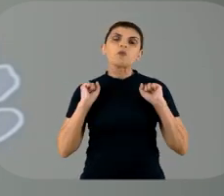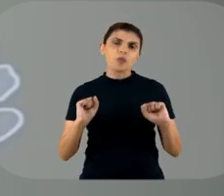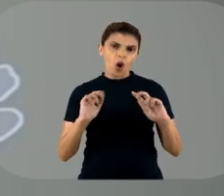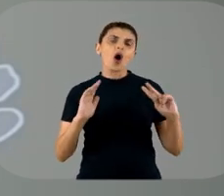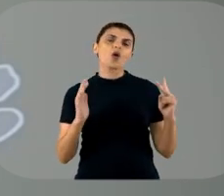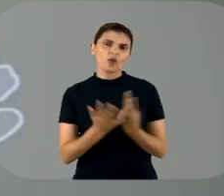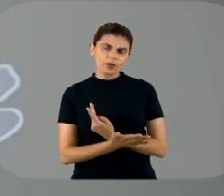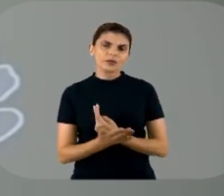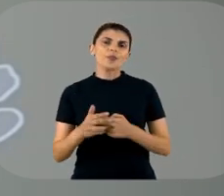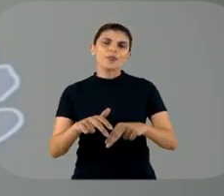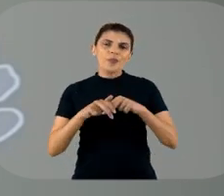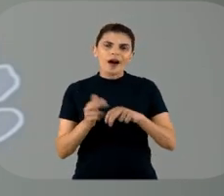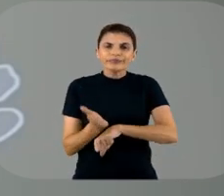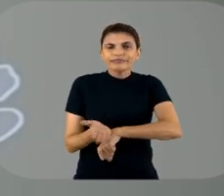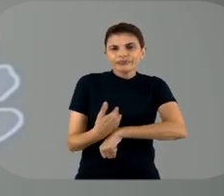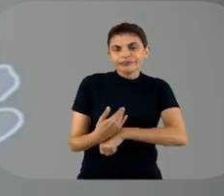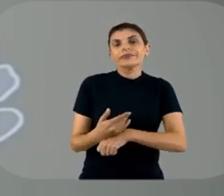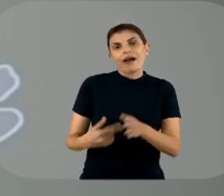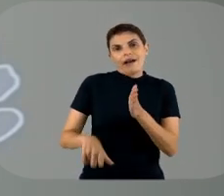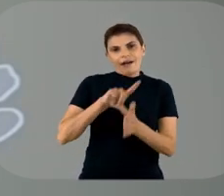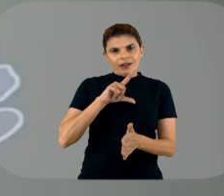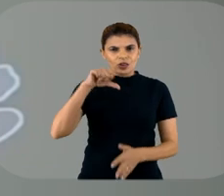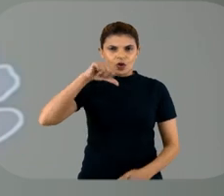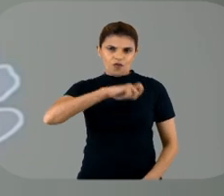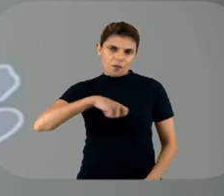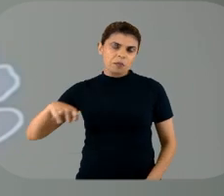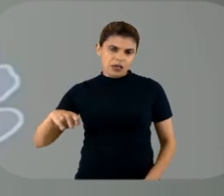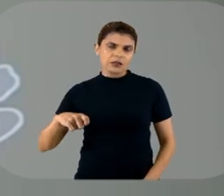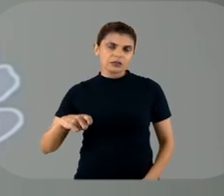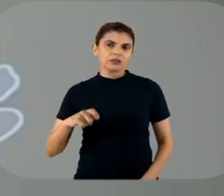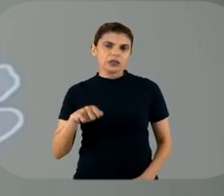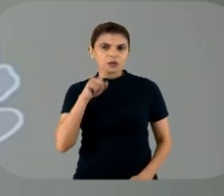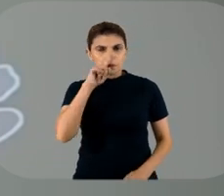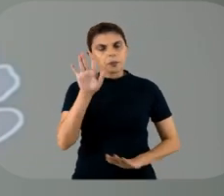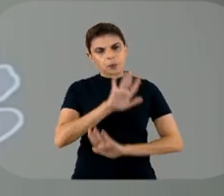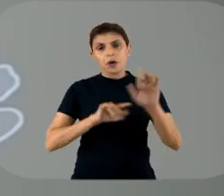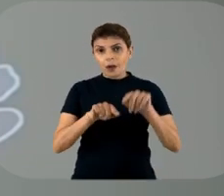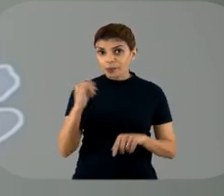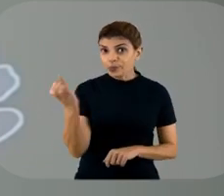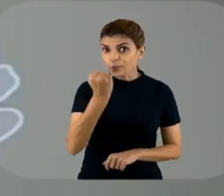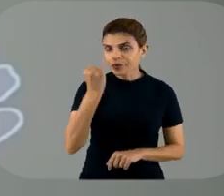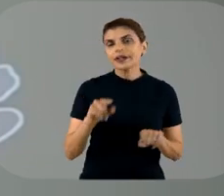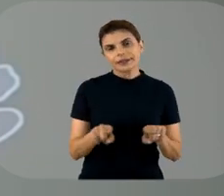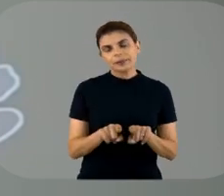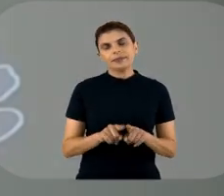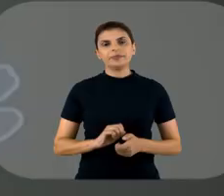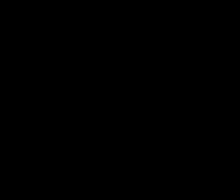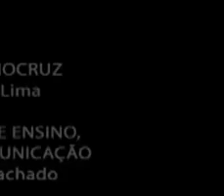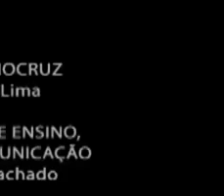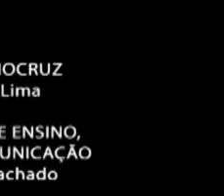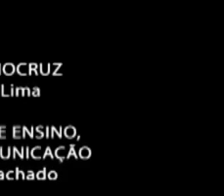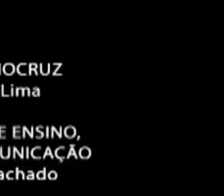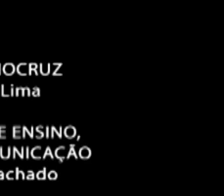à antecipação de nascimentos por questões maternas, e a prematuridade acaba sendo um fator importante que tem um grande impacto.